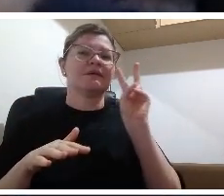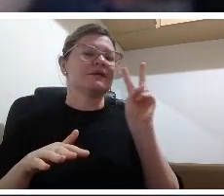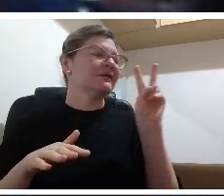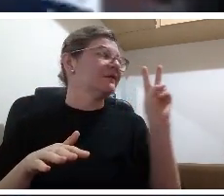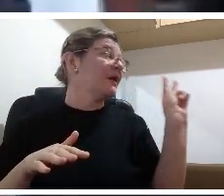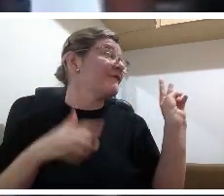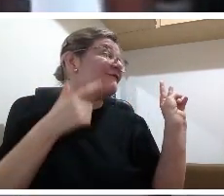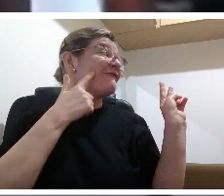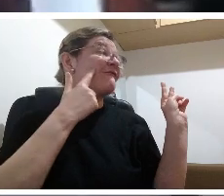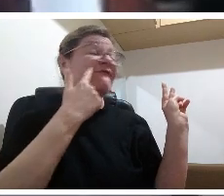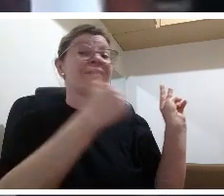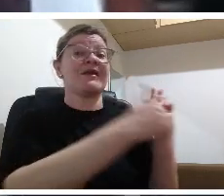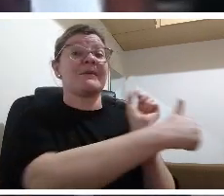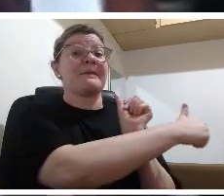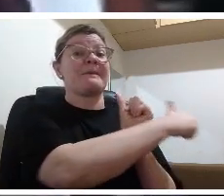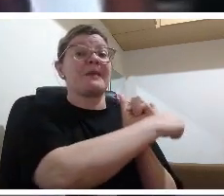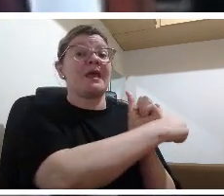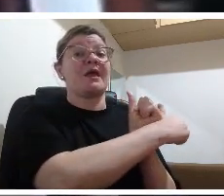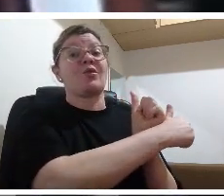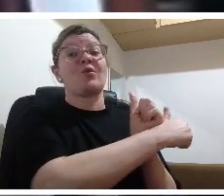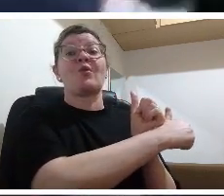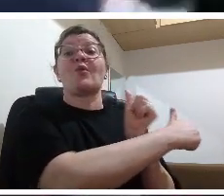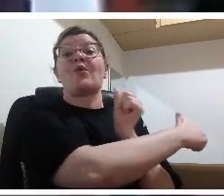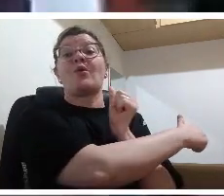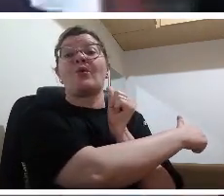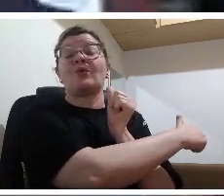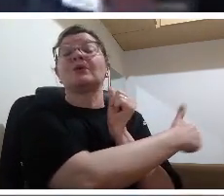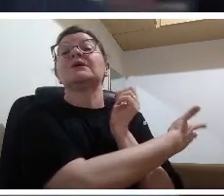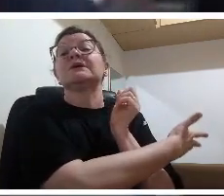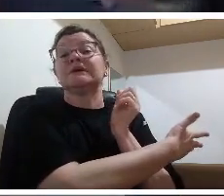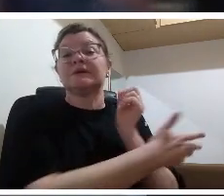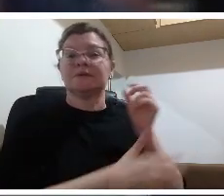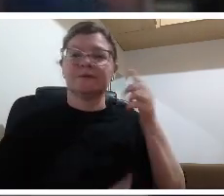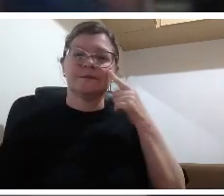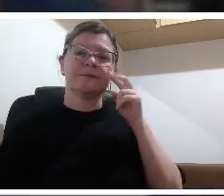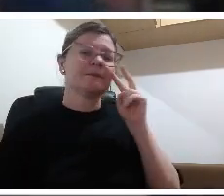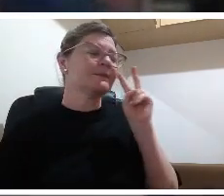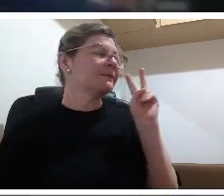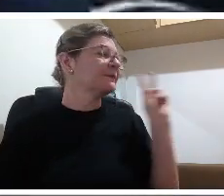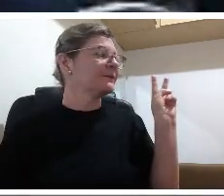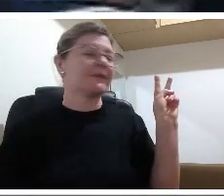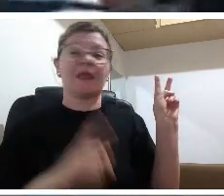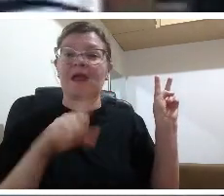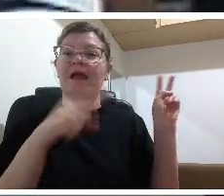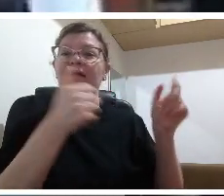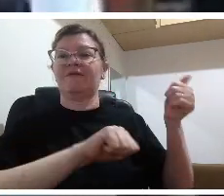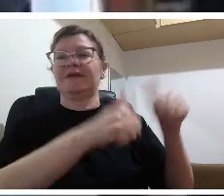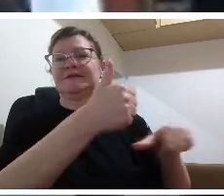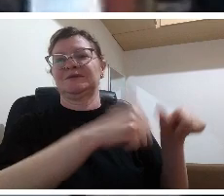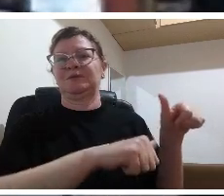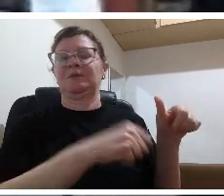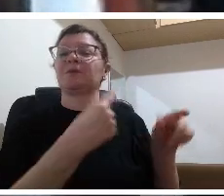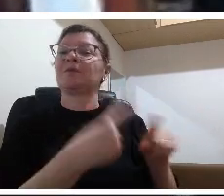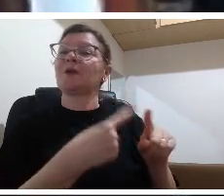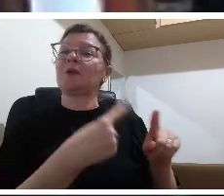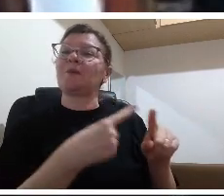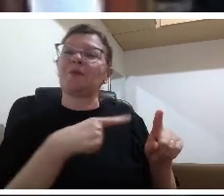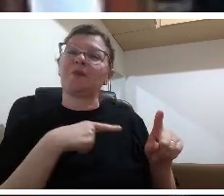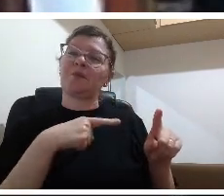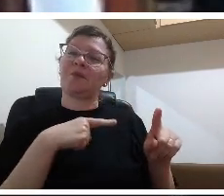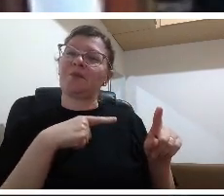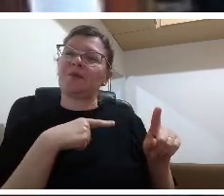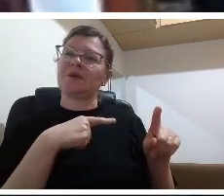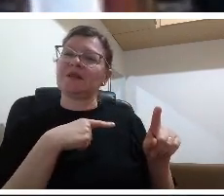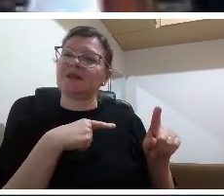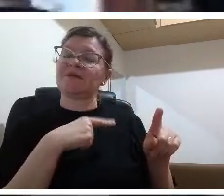a corrida se ele é o colega está próximo se está longe e decide vou apressar o passo ou vou diminuir vou guardar